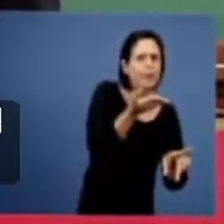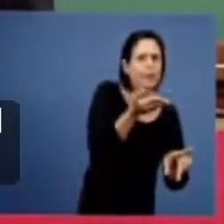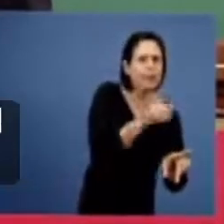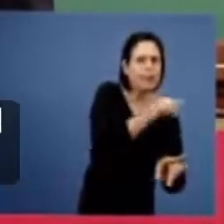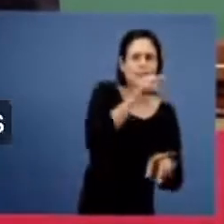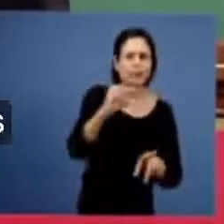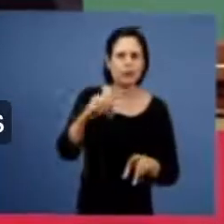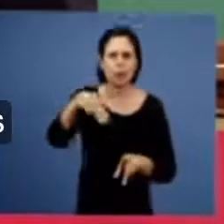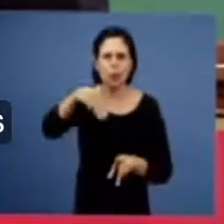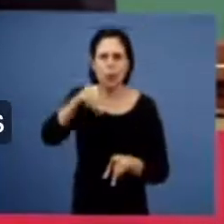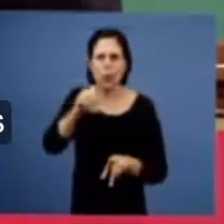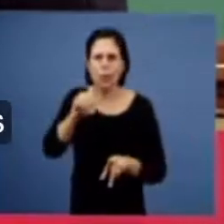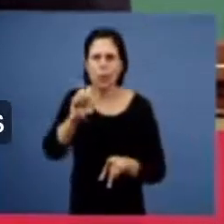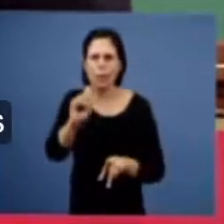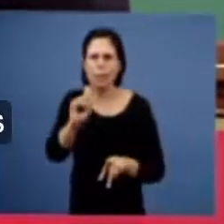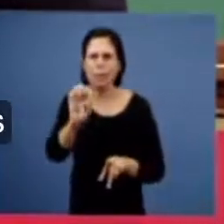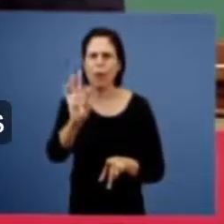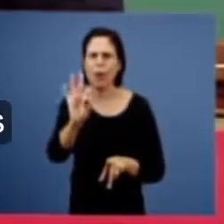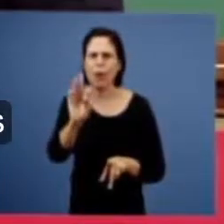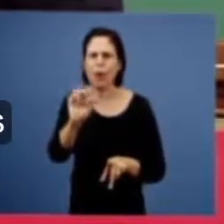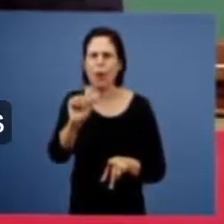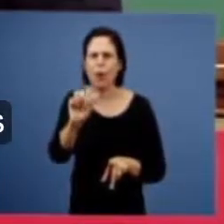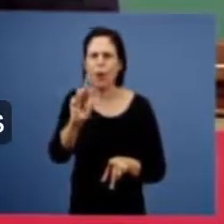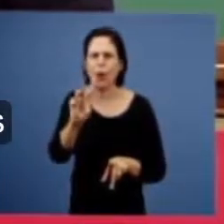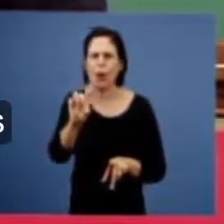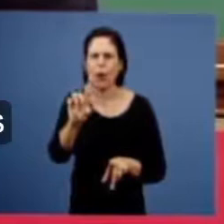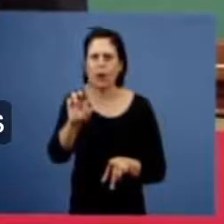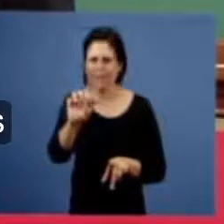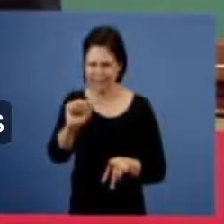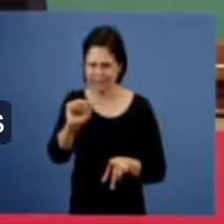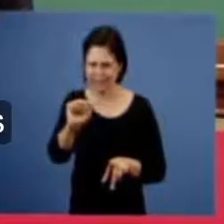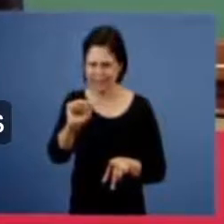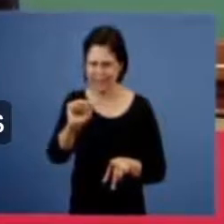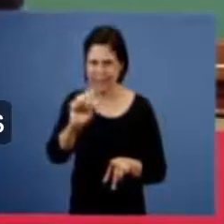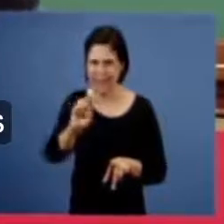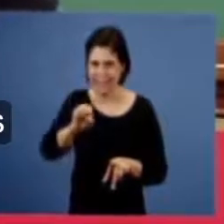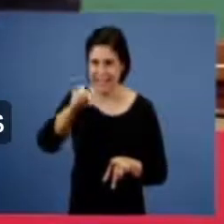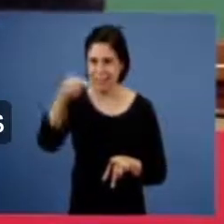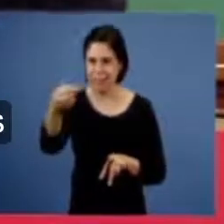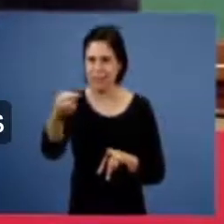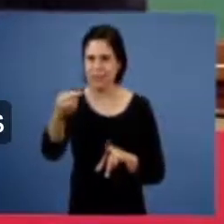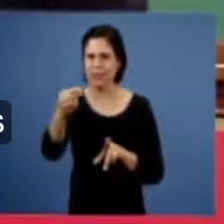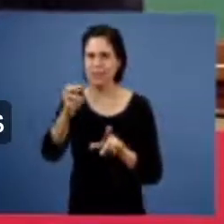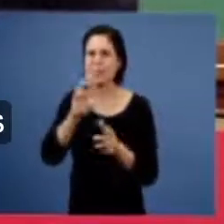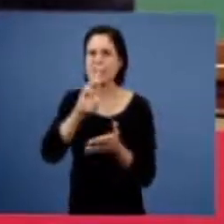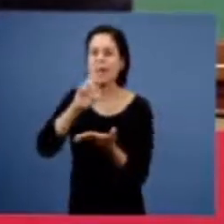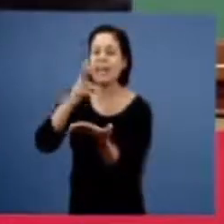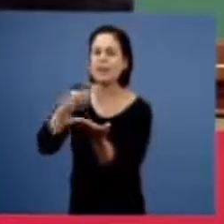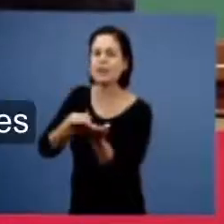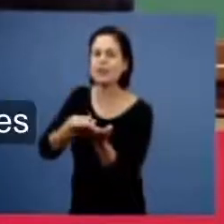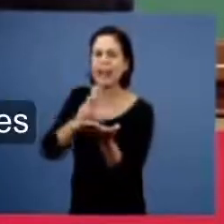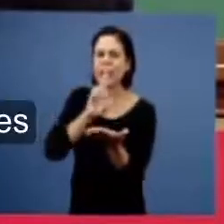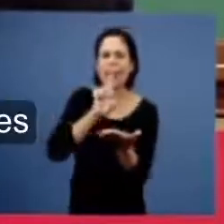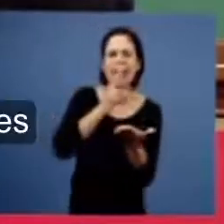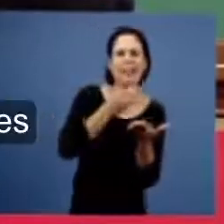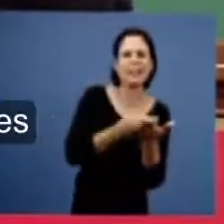grão de mostarda da terceira parábola e os resultados doutrinários